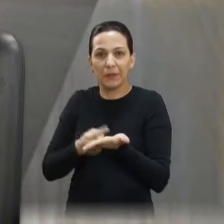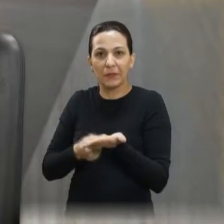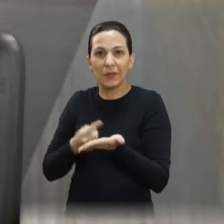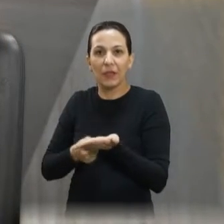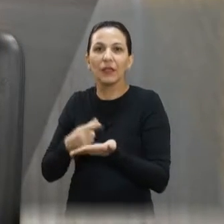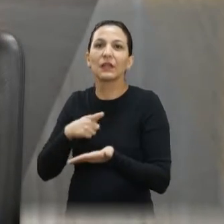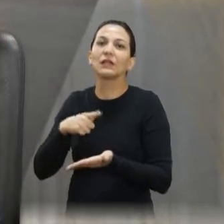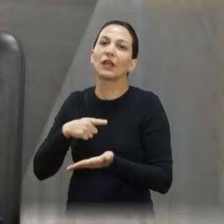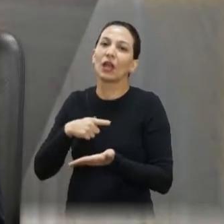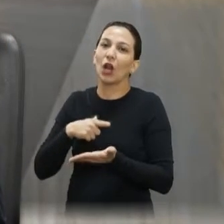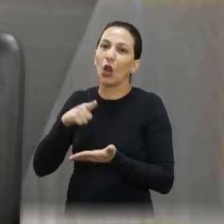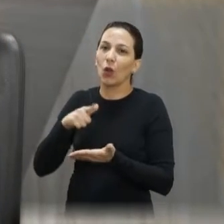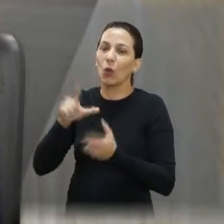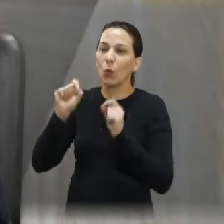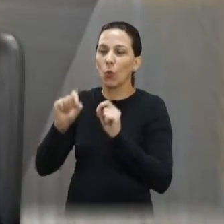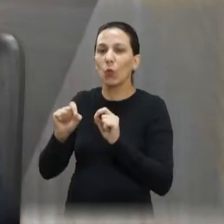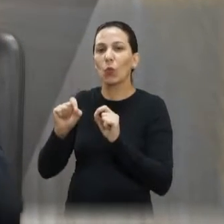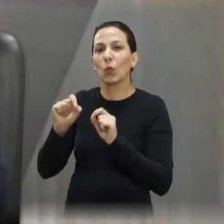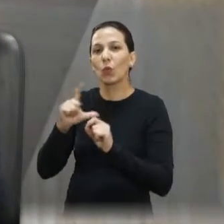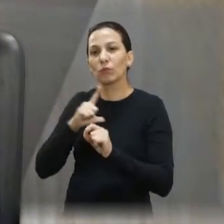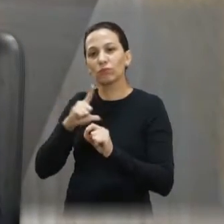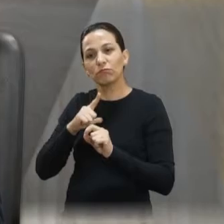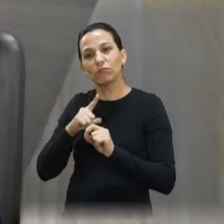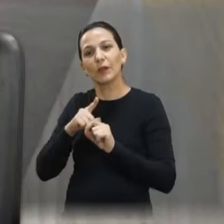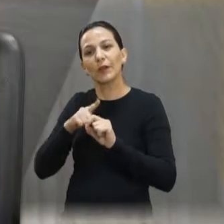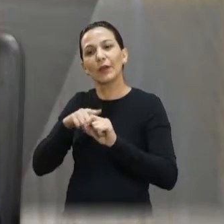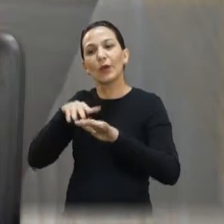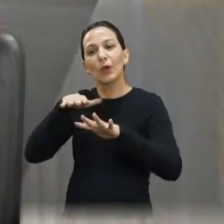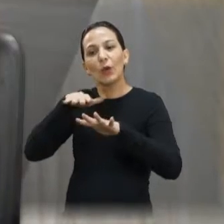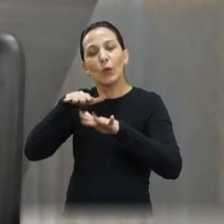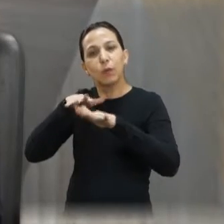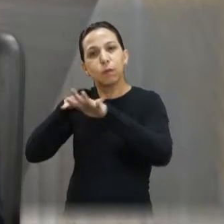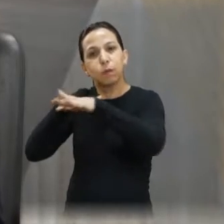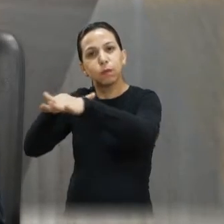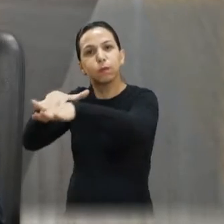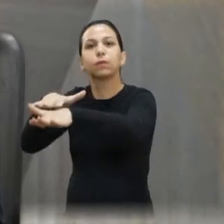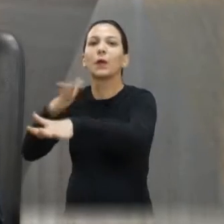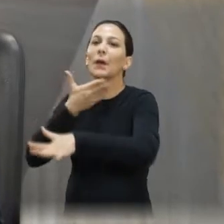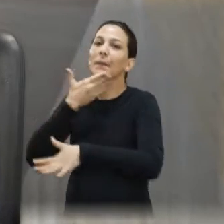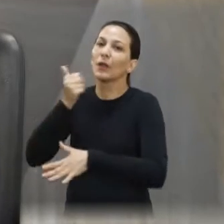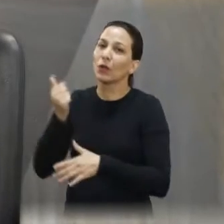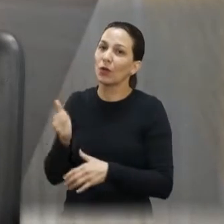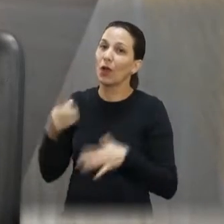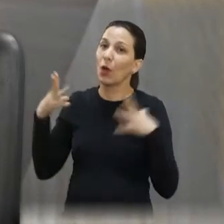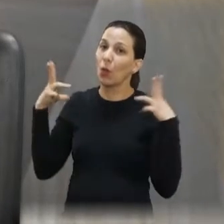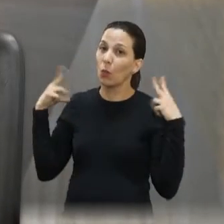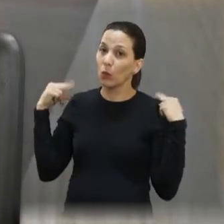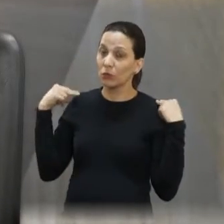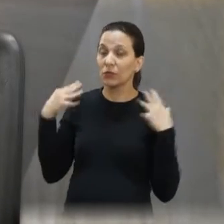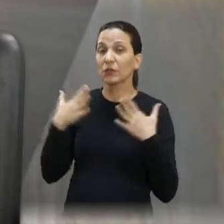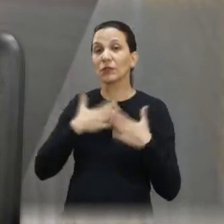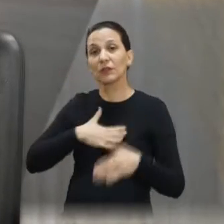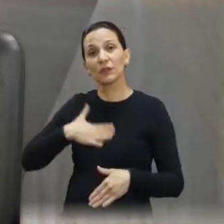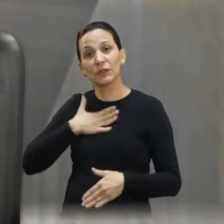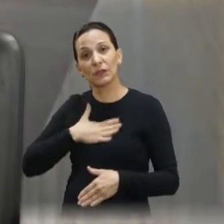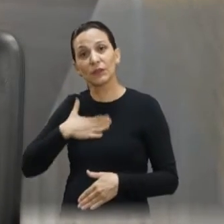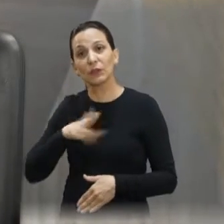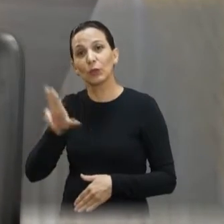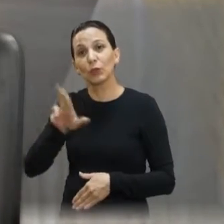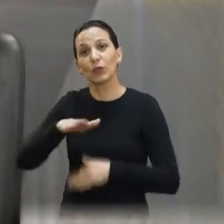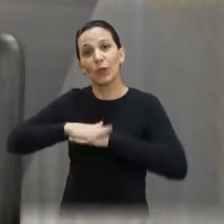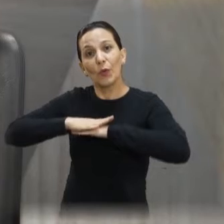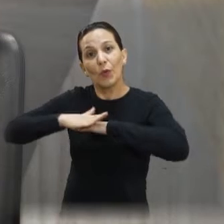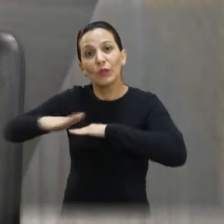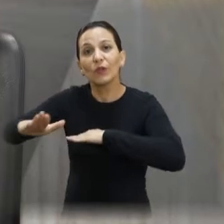Realmente o trânsito está fluindo bem, todo mundo, usuário, usando normal. Os motoristas estão super satisfeitos em poder desfrutar de uma